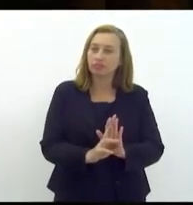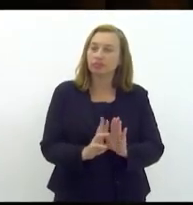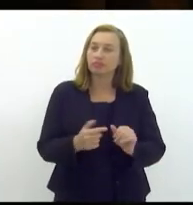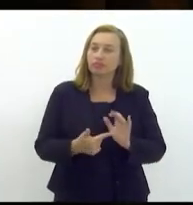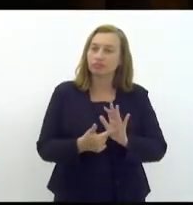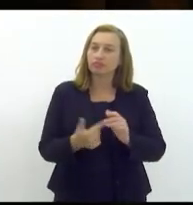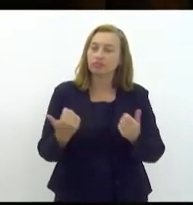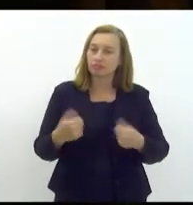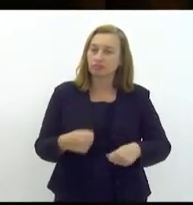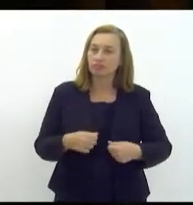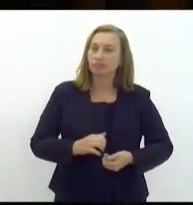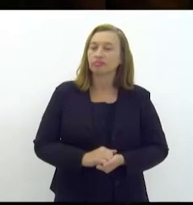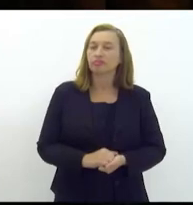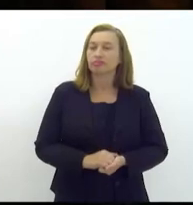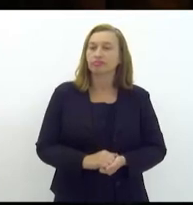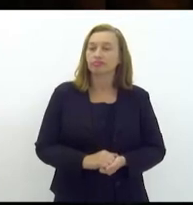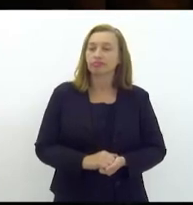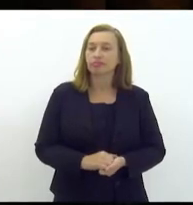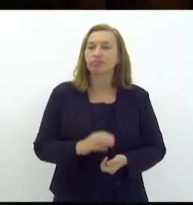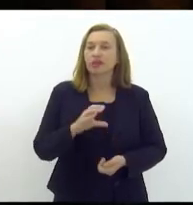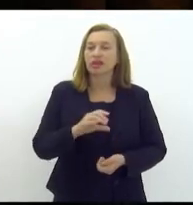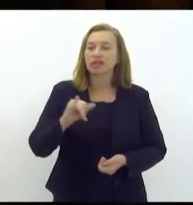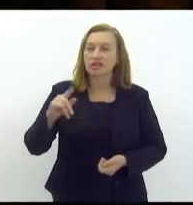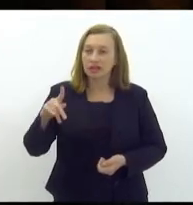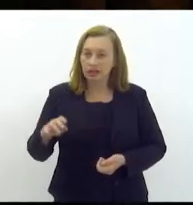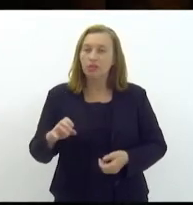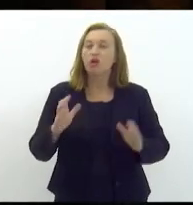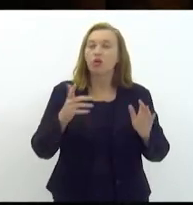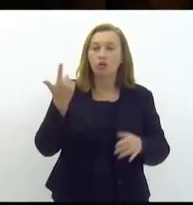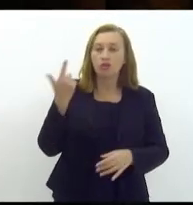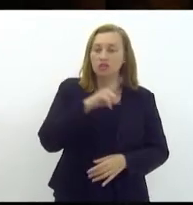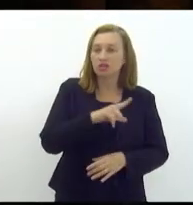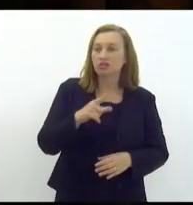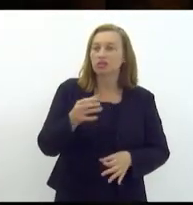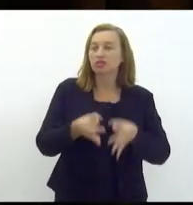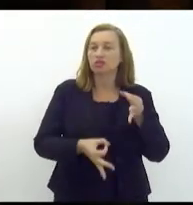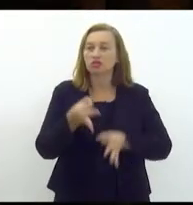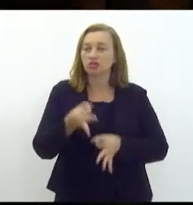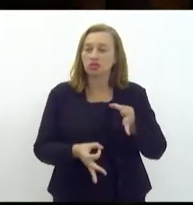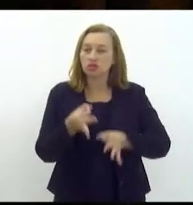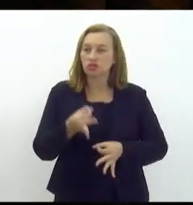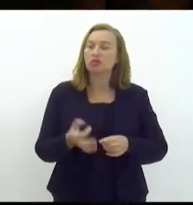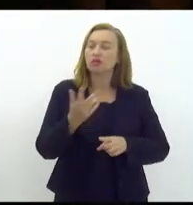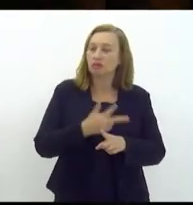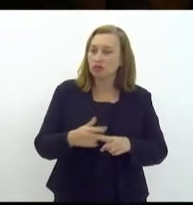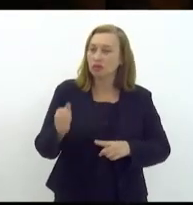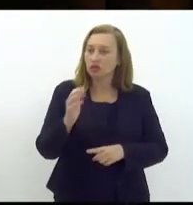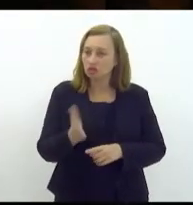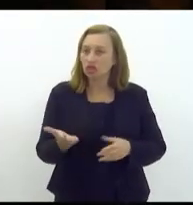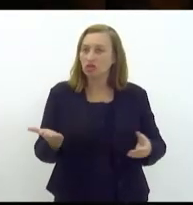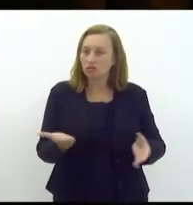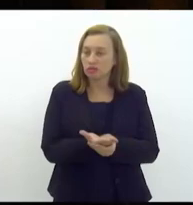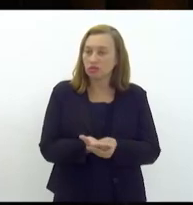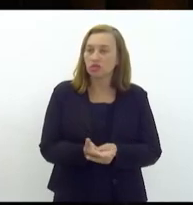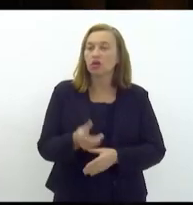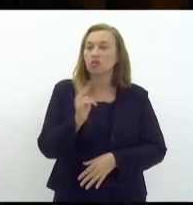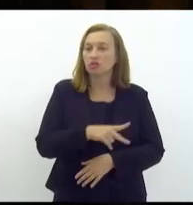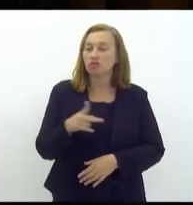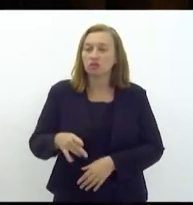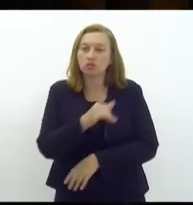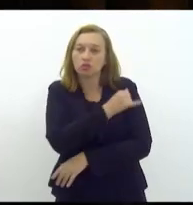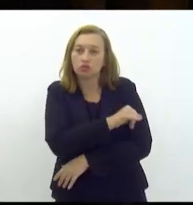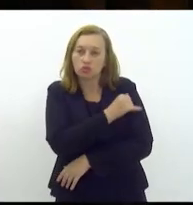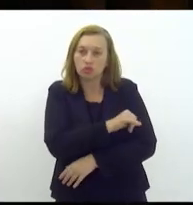as carências nas redes o CEP já conseguiu na justiça em segunda instância uma vitória para que os professores do Rio de Janeiro